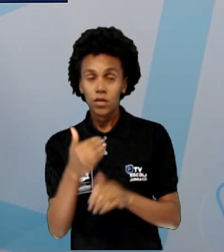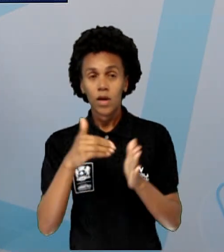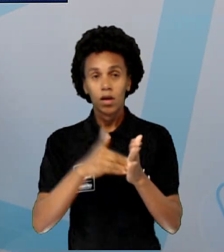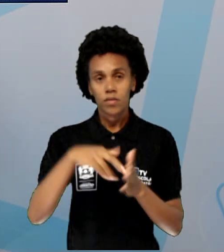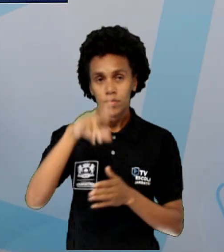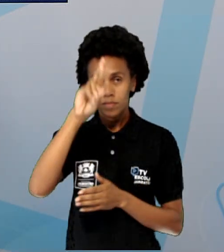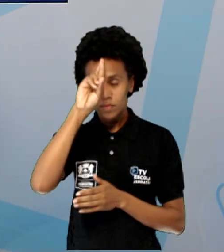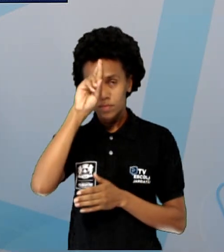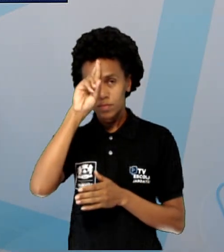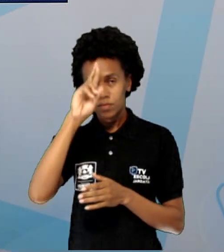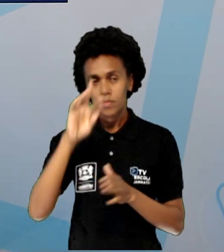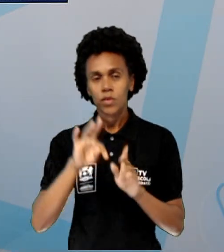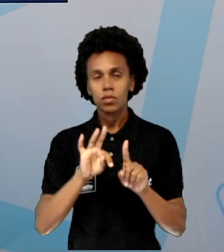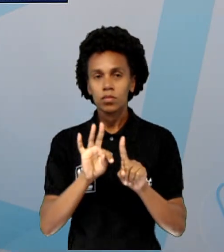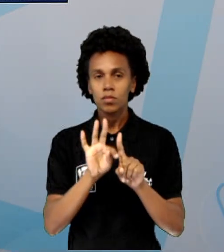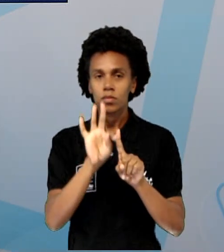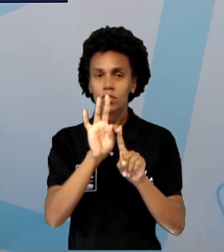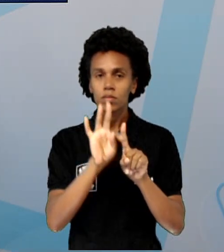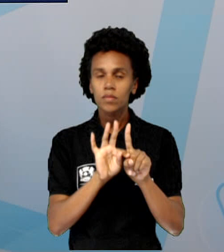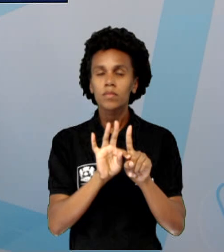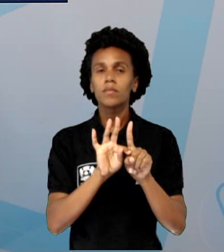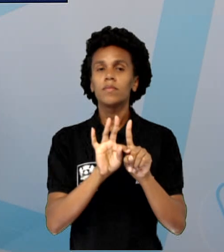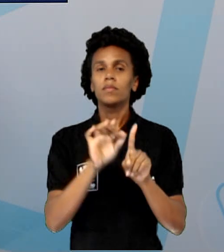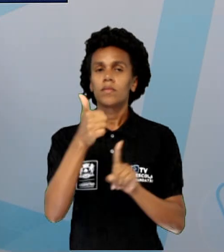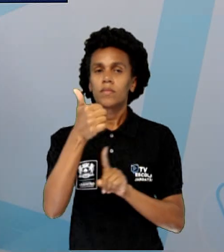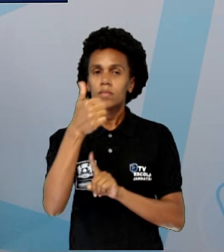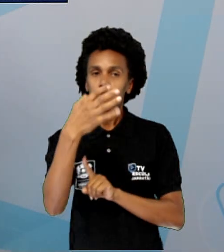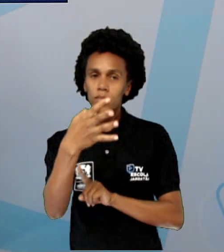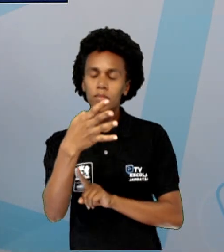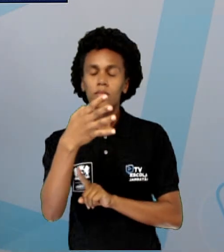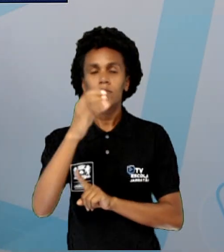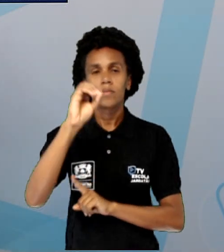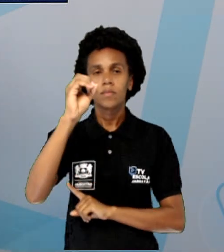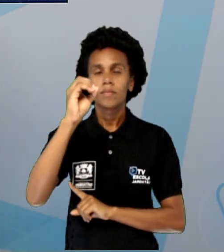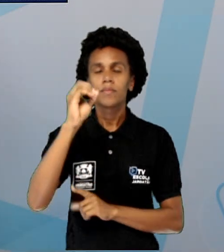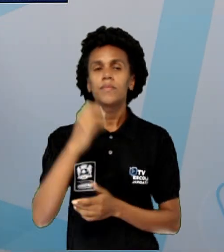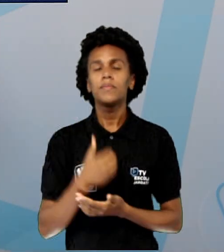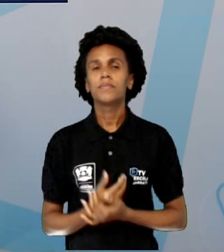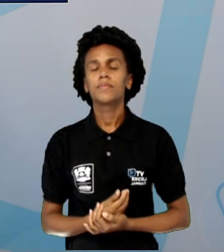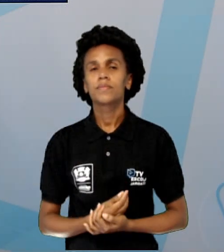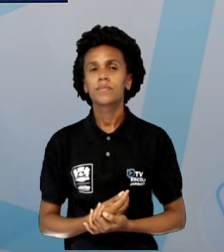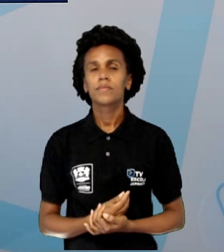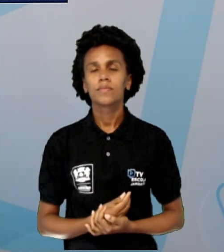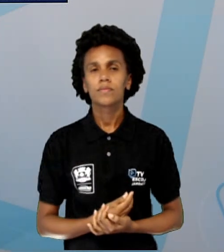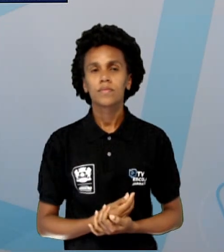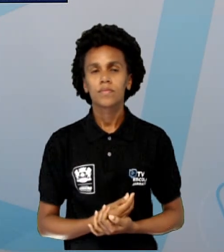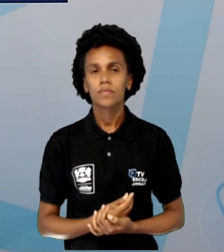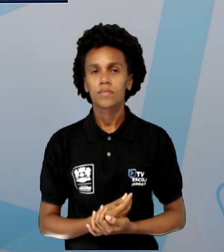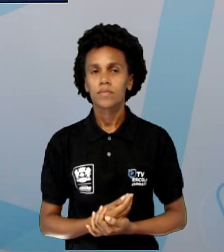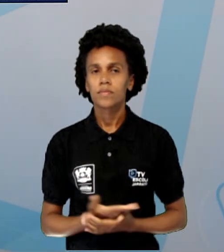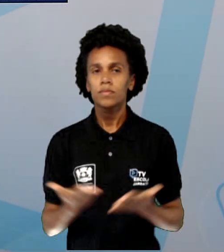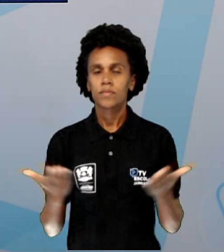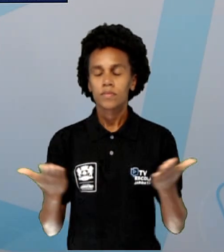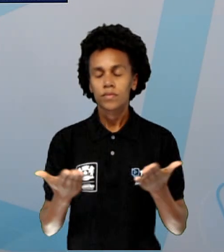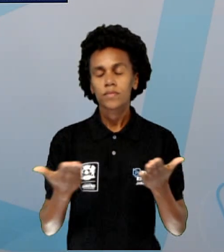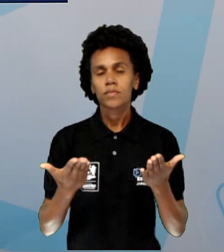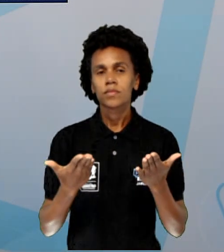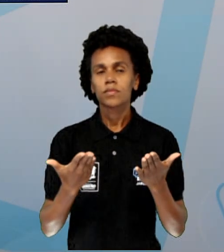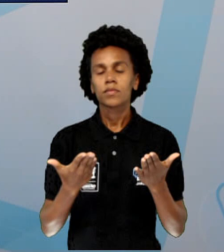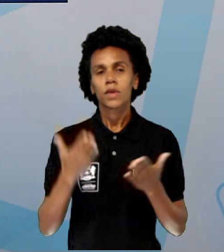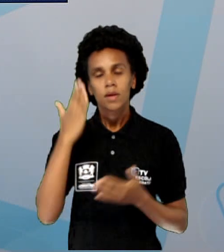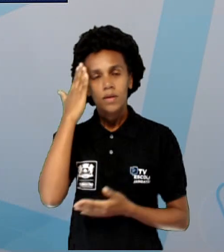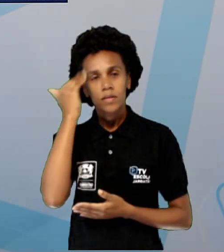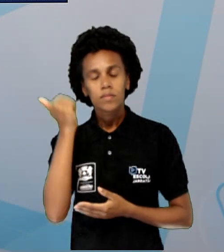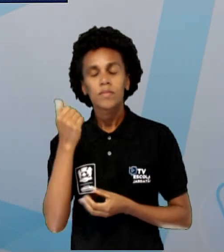que agora a gente vai diminuir 14 para poder fazer a operação inicial, né? Para poder saber essa primeira temperatura.